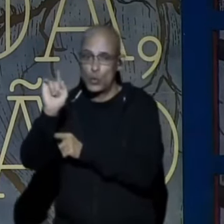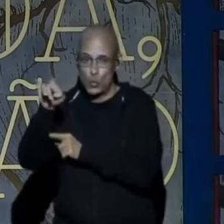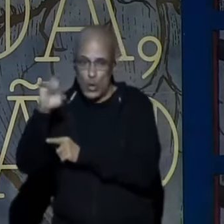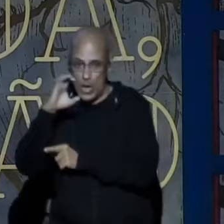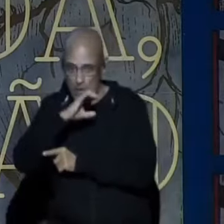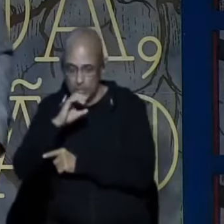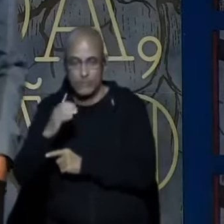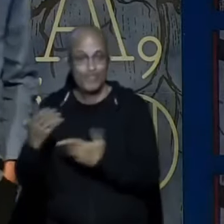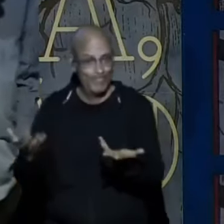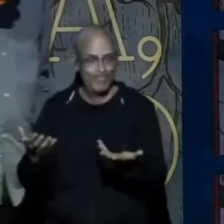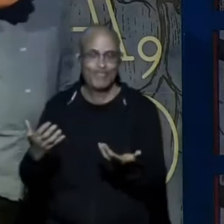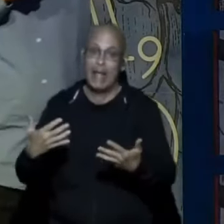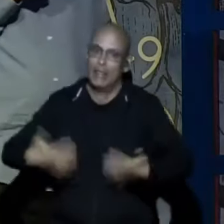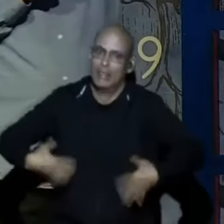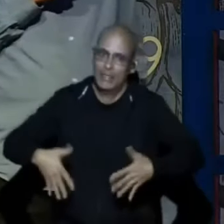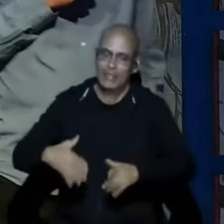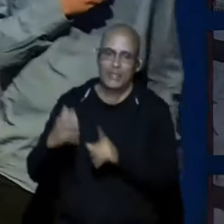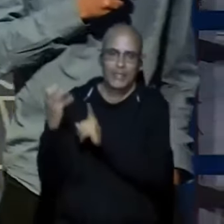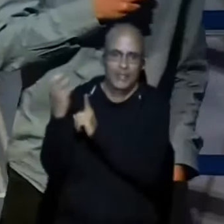Tribulações, queridos